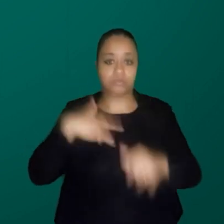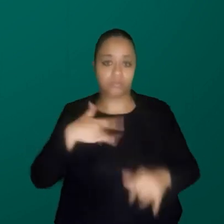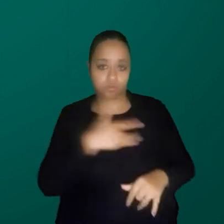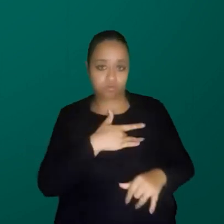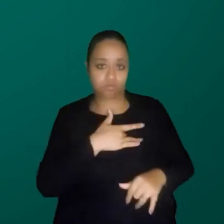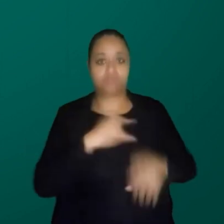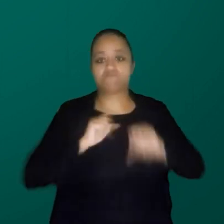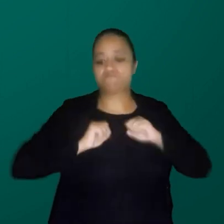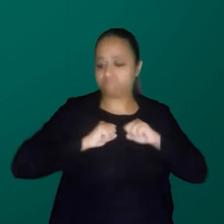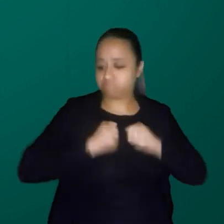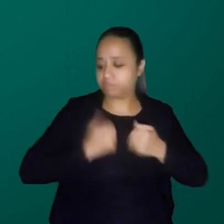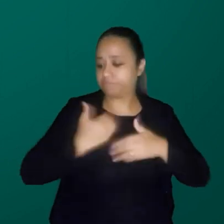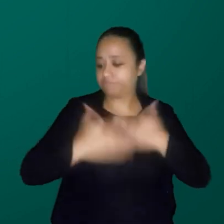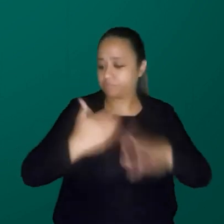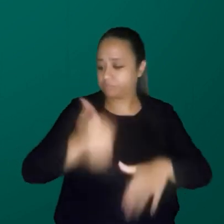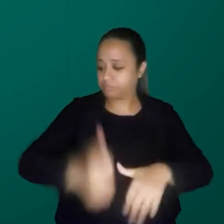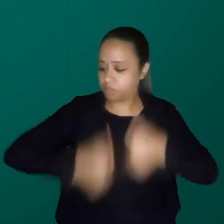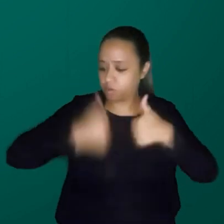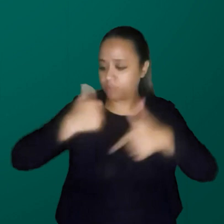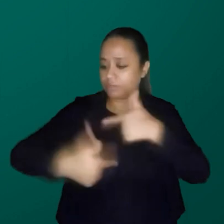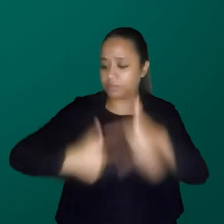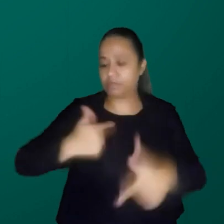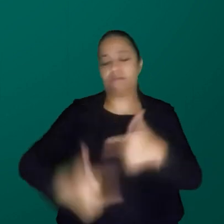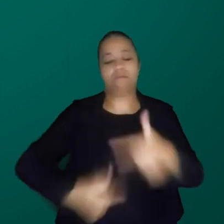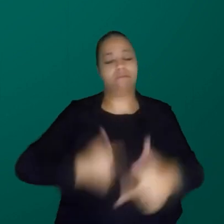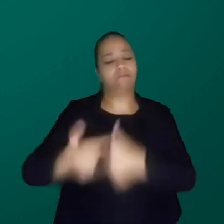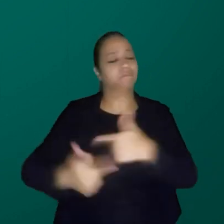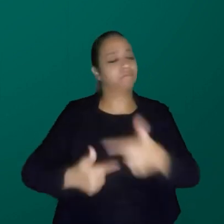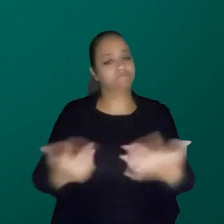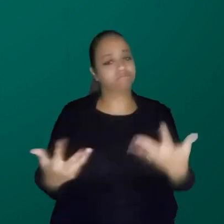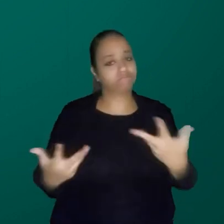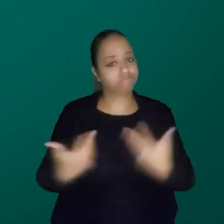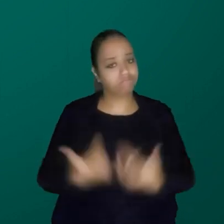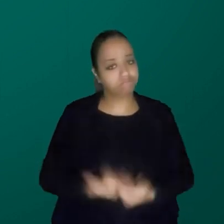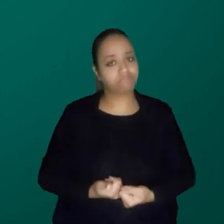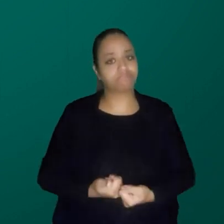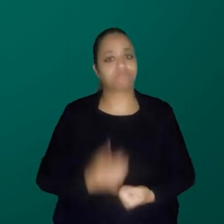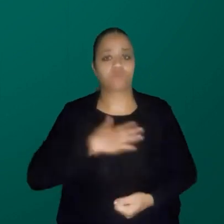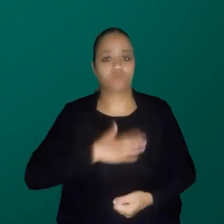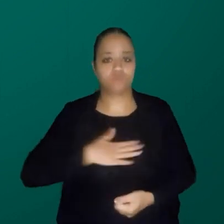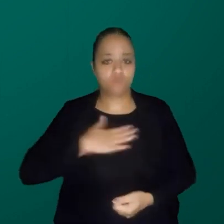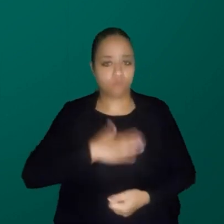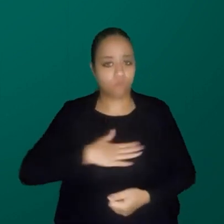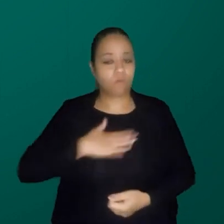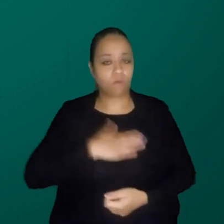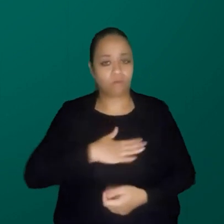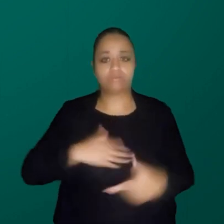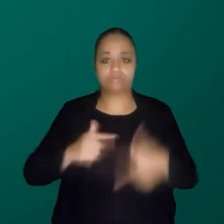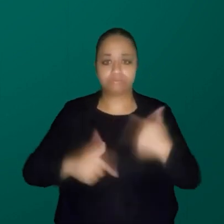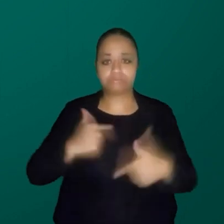melhor e, às vezes, me perguntando o que eu estou fazendo. Mas, no final, eu vou mostrar um pouquinho do que eu estou fazendo.